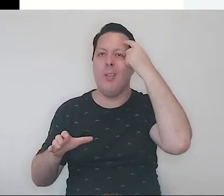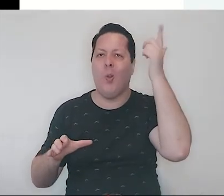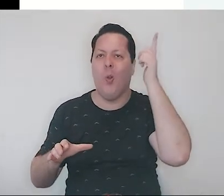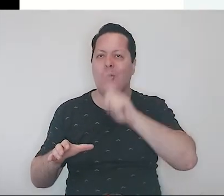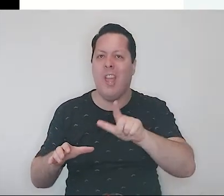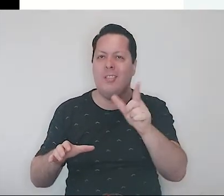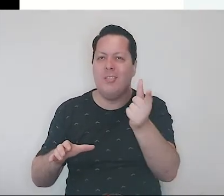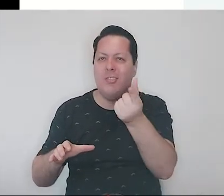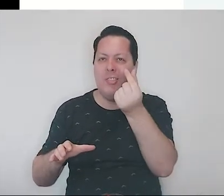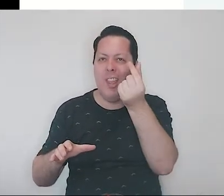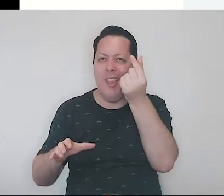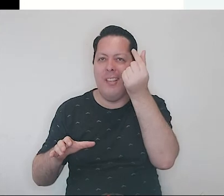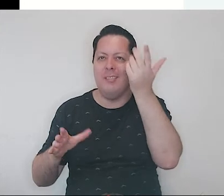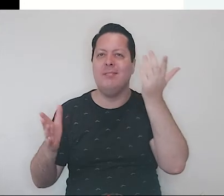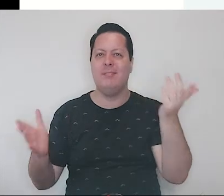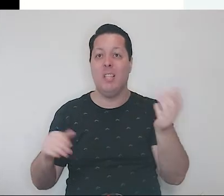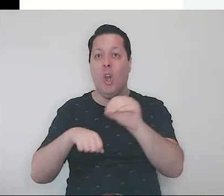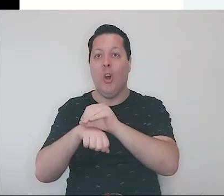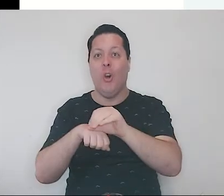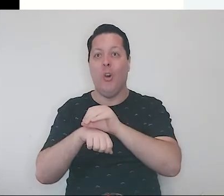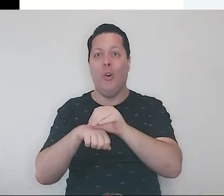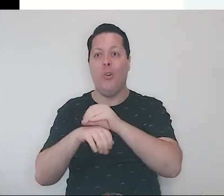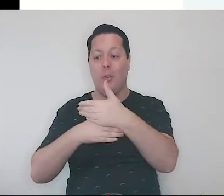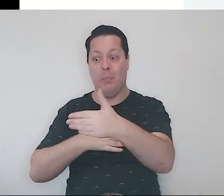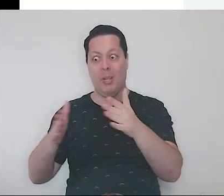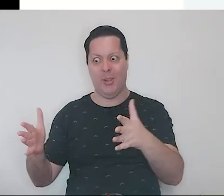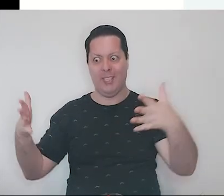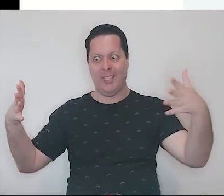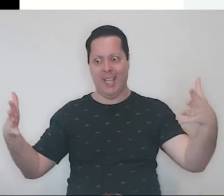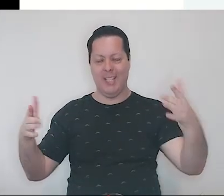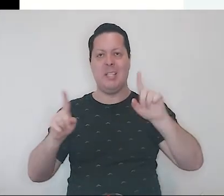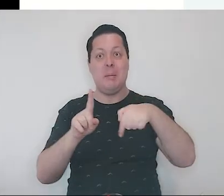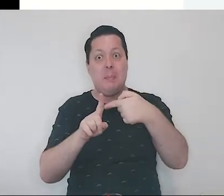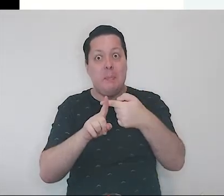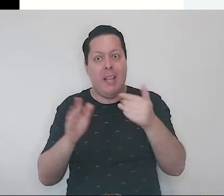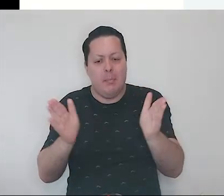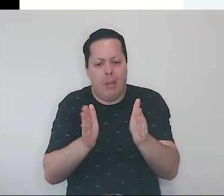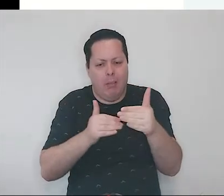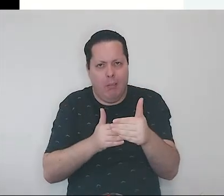Muitas moedas de ouro, com pacote grande e pacote pequeno.